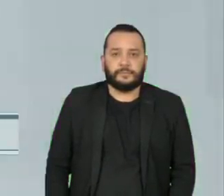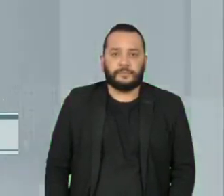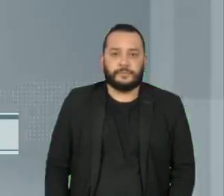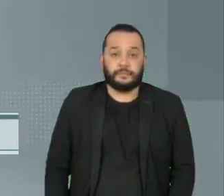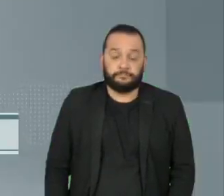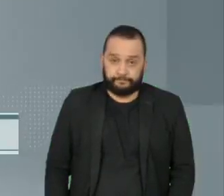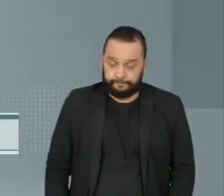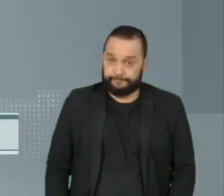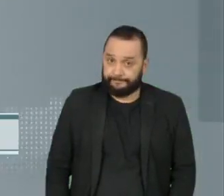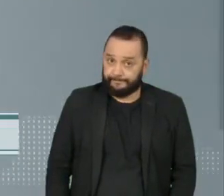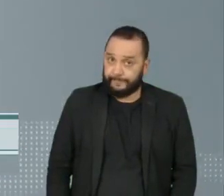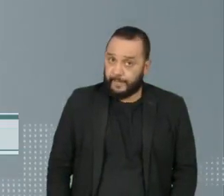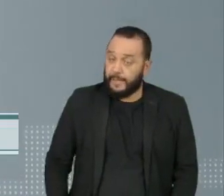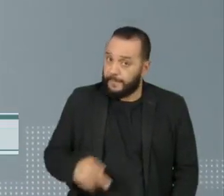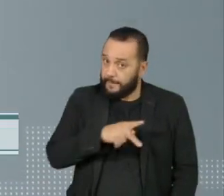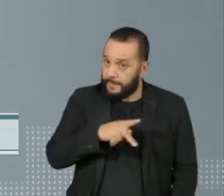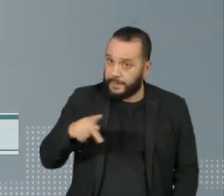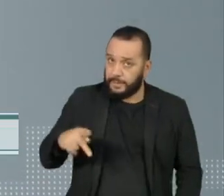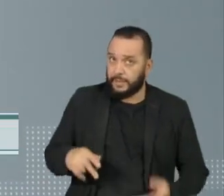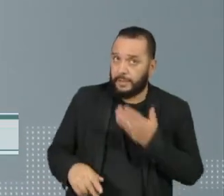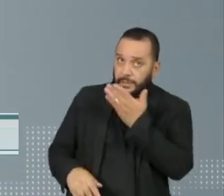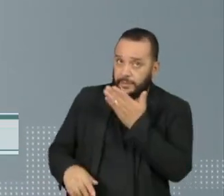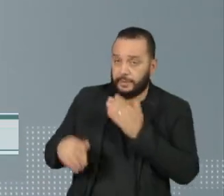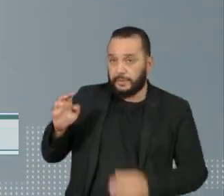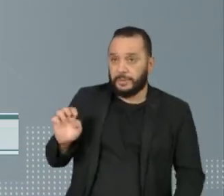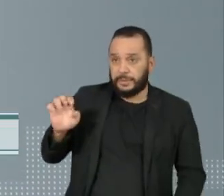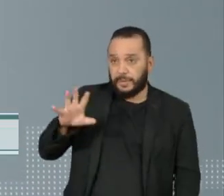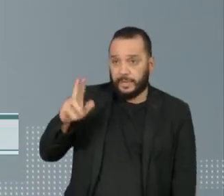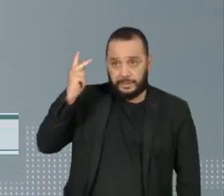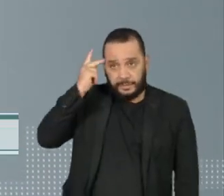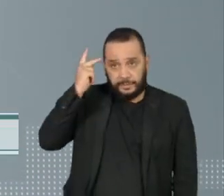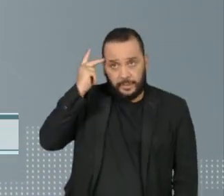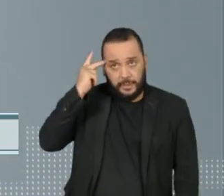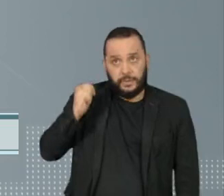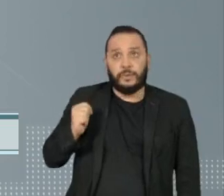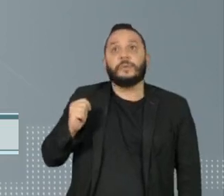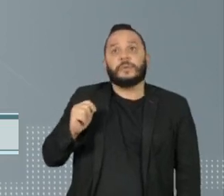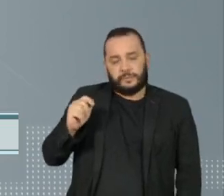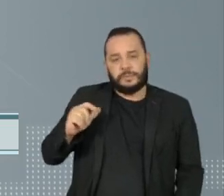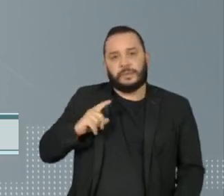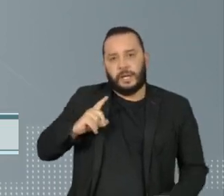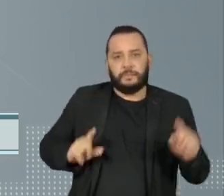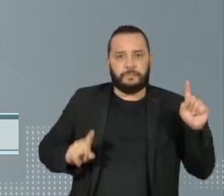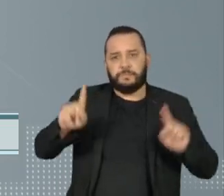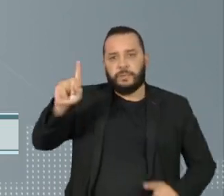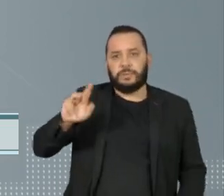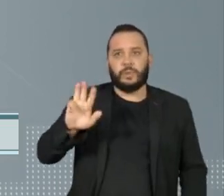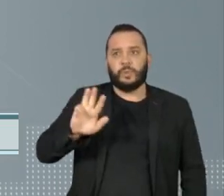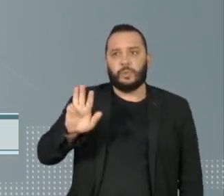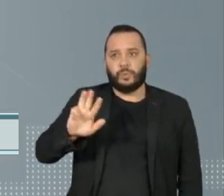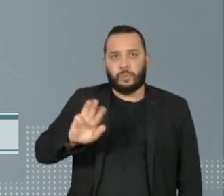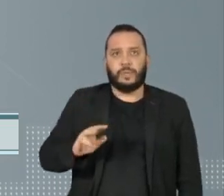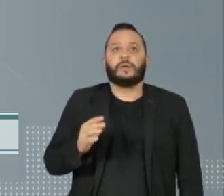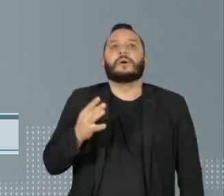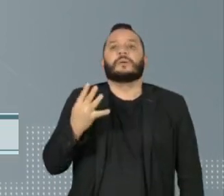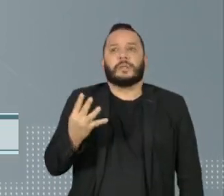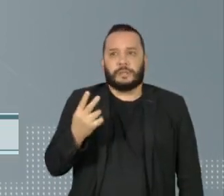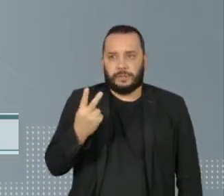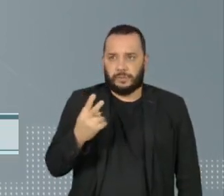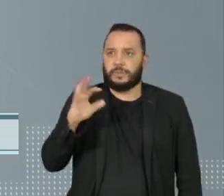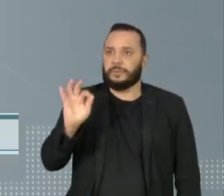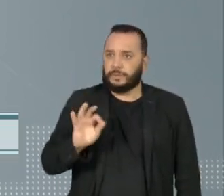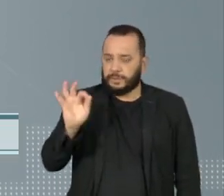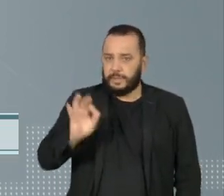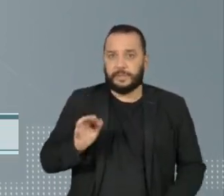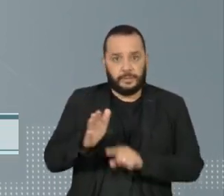A intenção de votos para presidente somente no Estado de São Paulo é liderada pelo ex-presidente Lula, que manteve os mesmos 42%